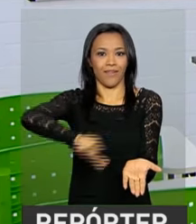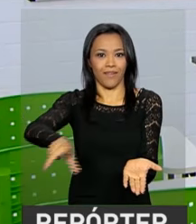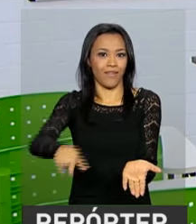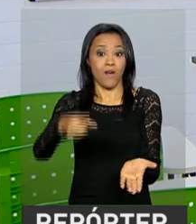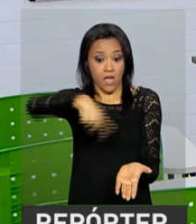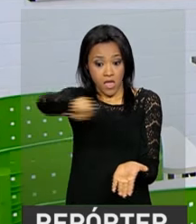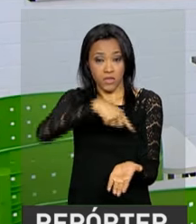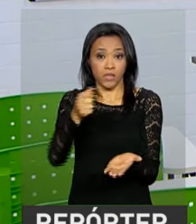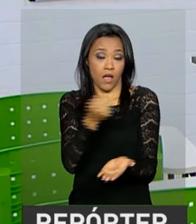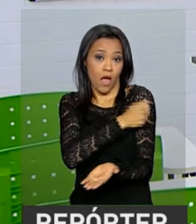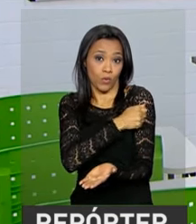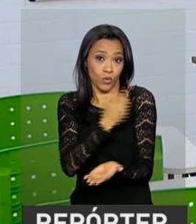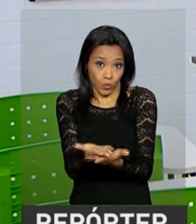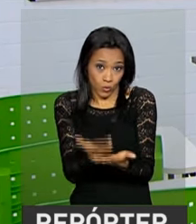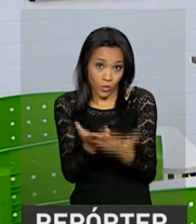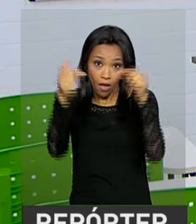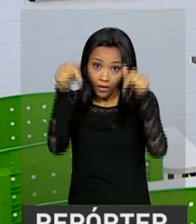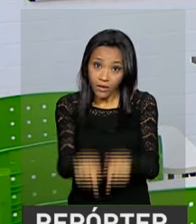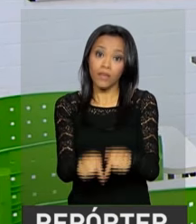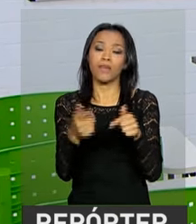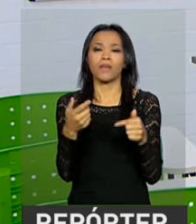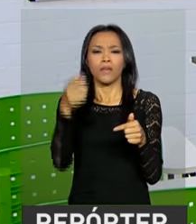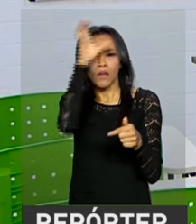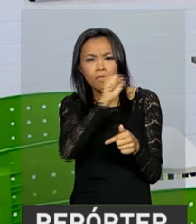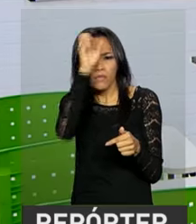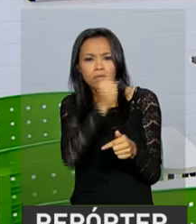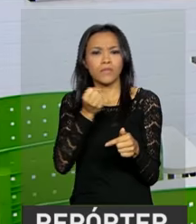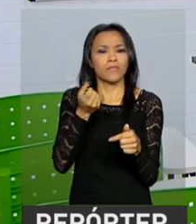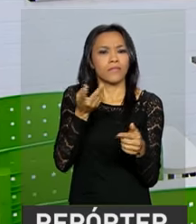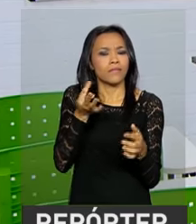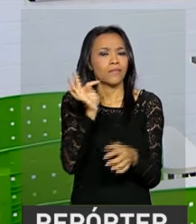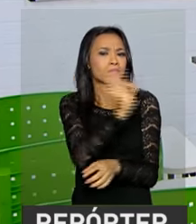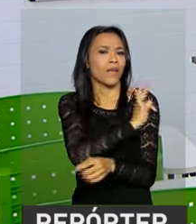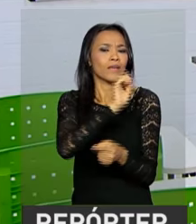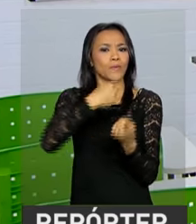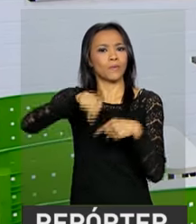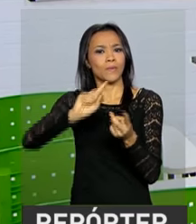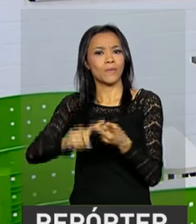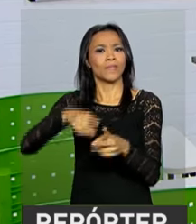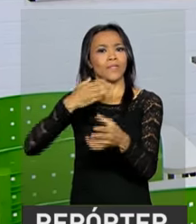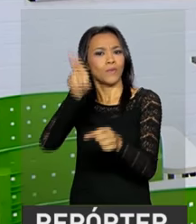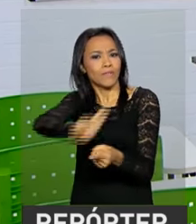Serra Talhada vai ter a oportunidade de se formar aqui, a nível de ensino técnico, de graduação e futuramente a nível de pós-graduação com a gente. Obrigado. Obrigado.